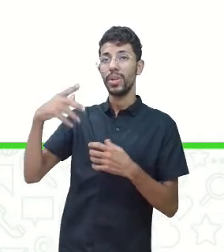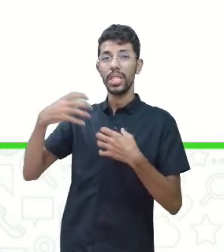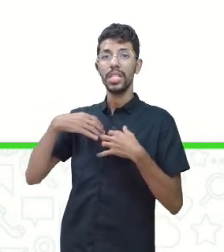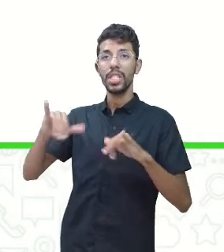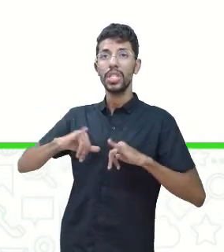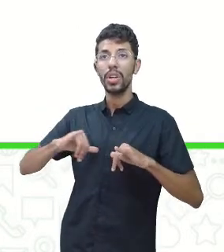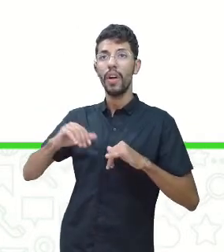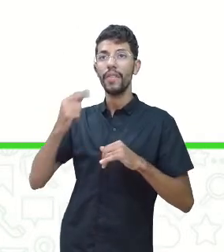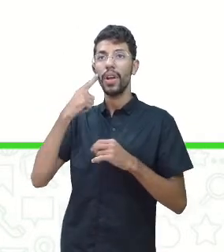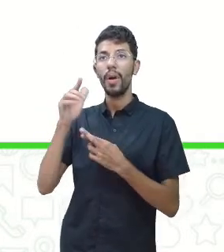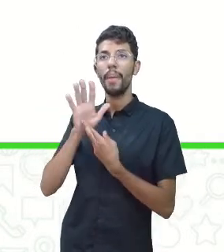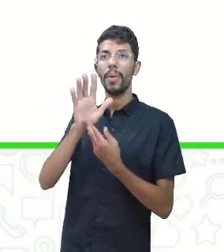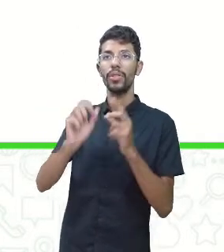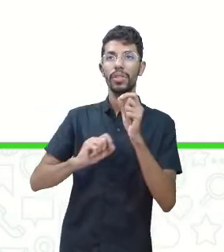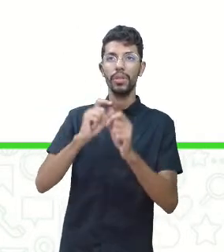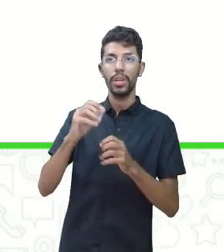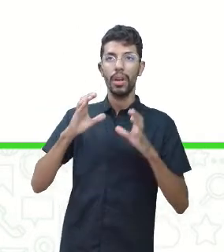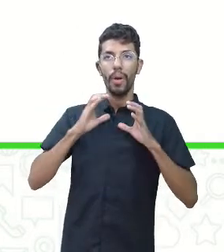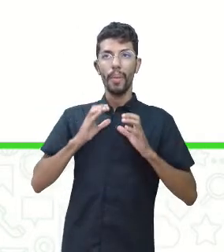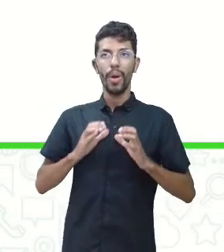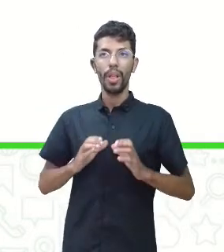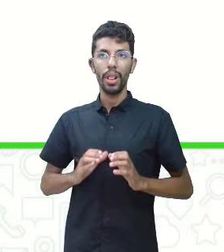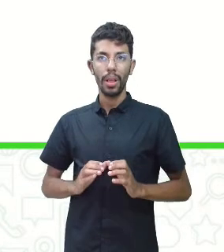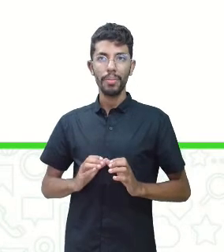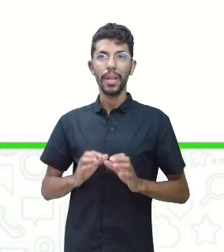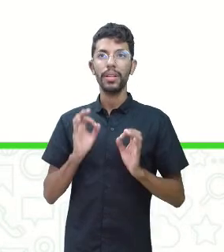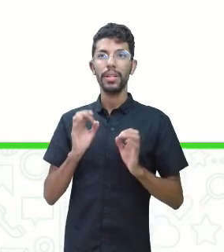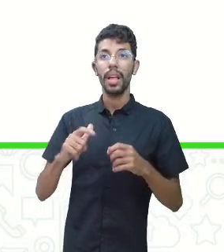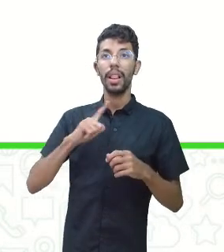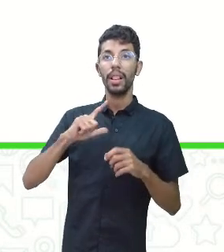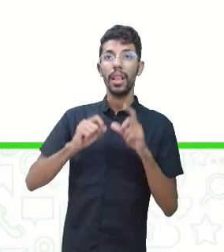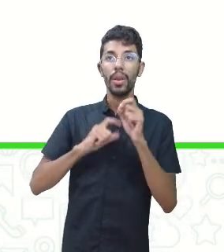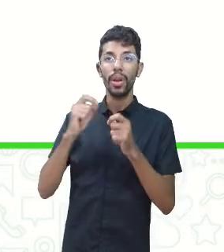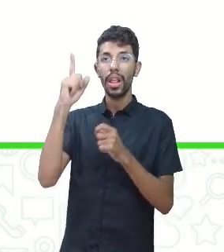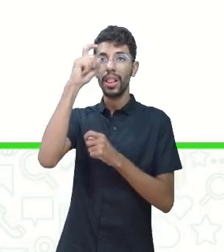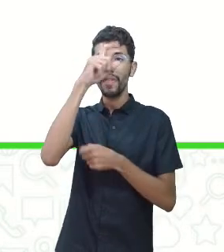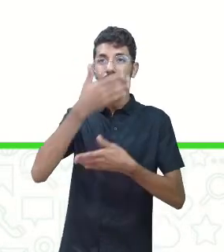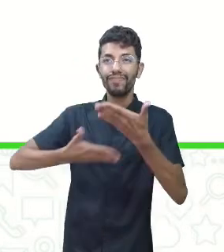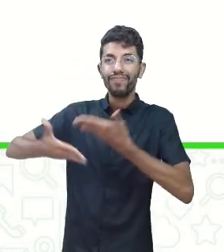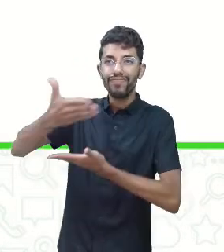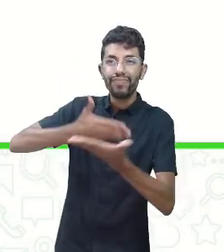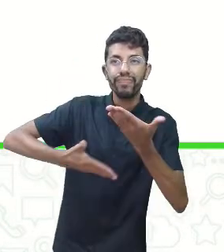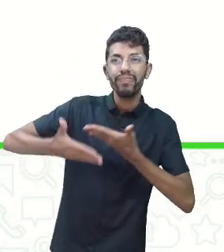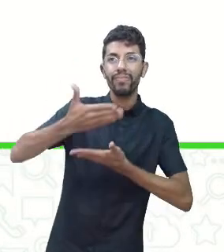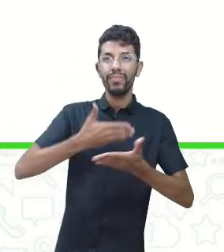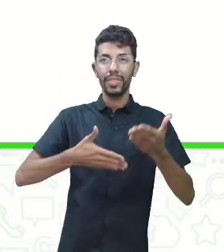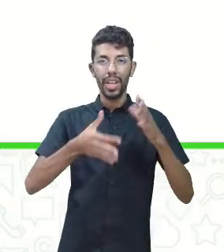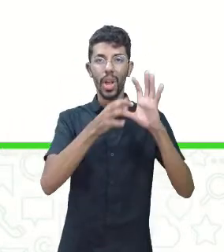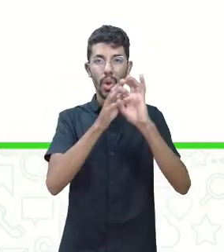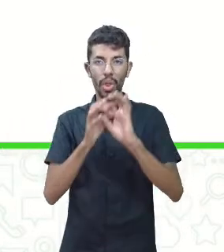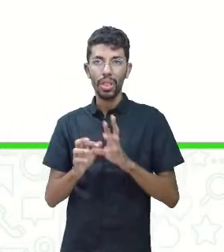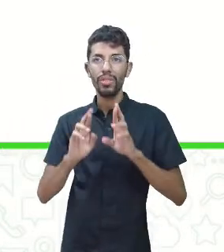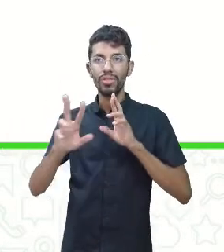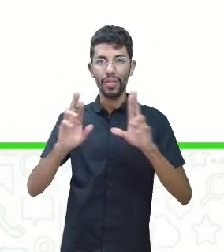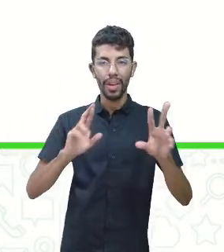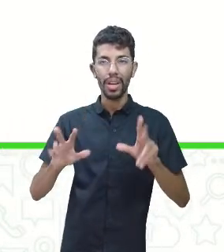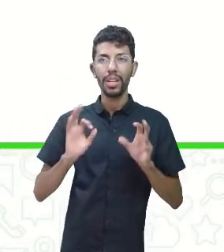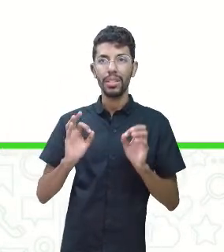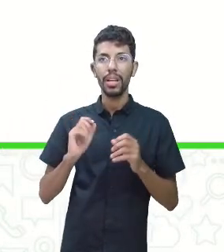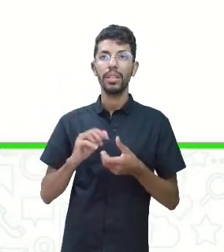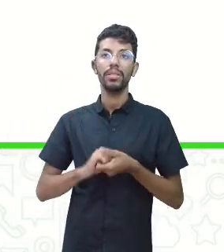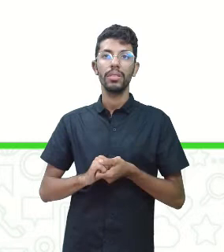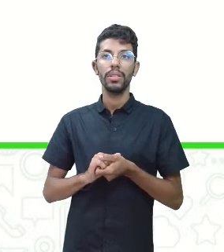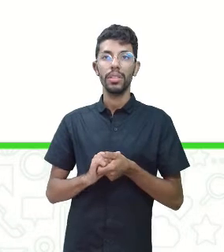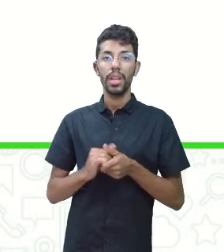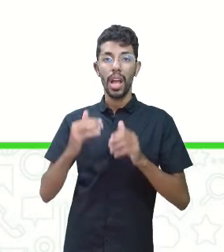dificuldades de socializar em contextos diferentes dos que está acostumada. Volta da escola